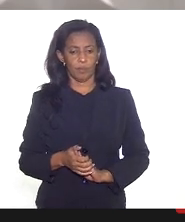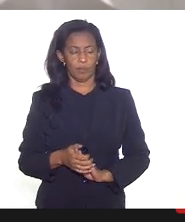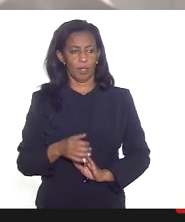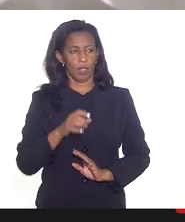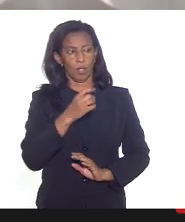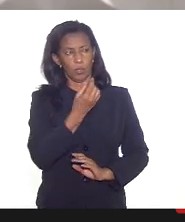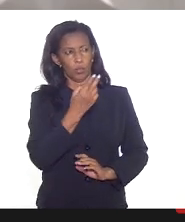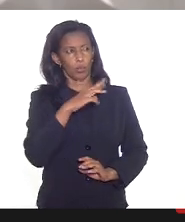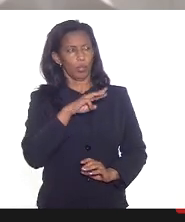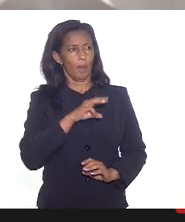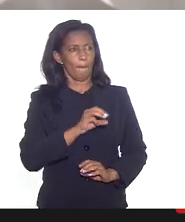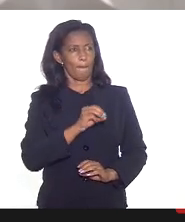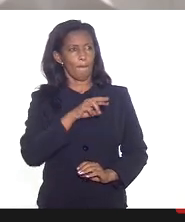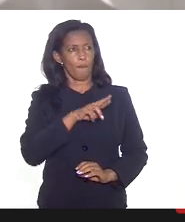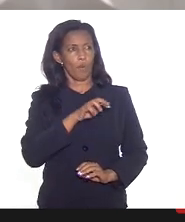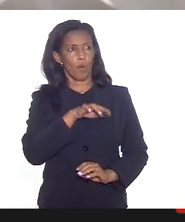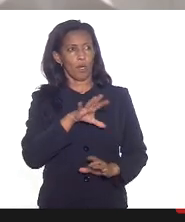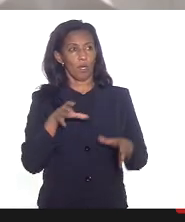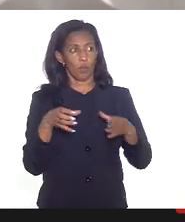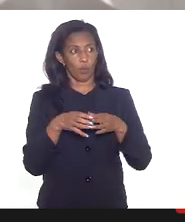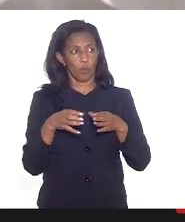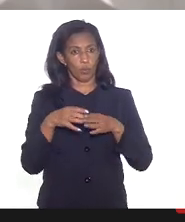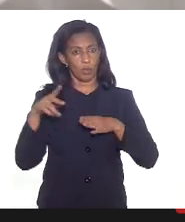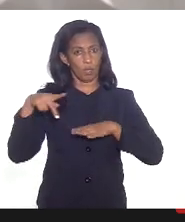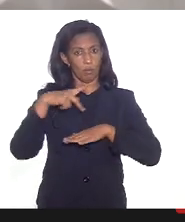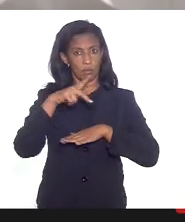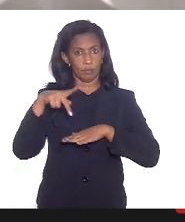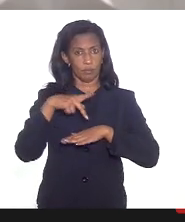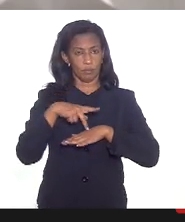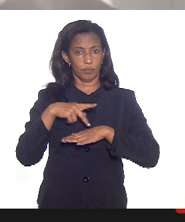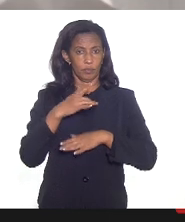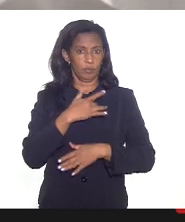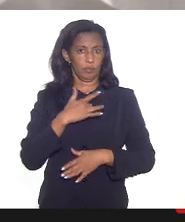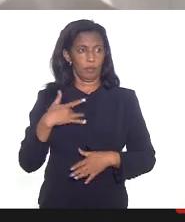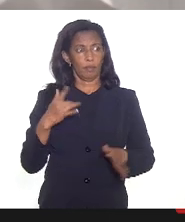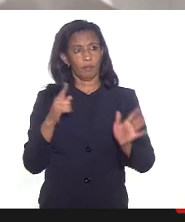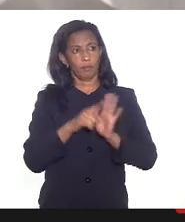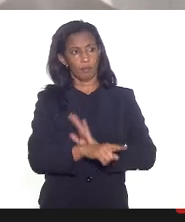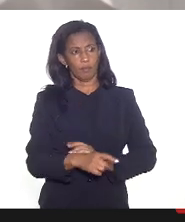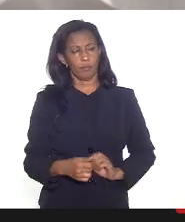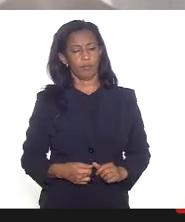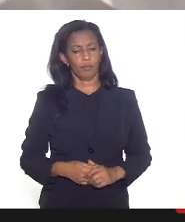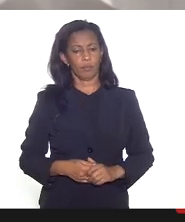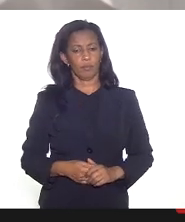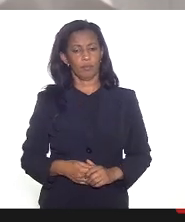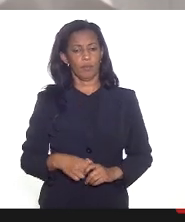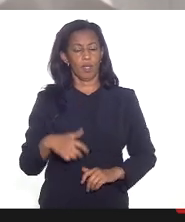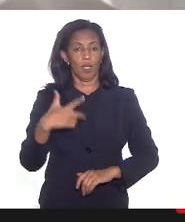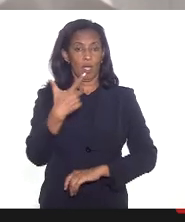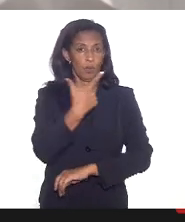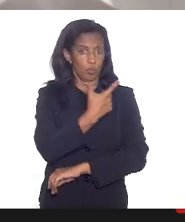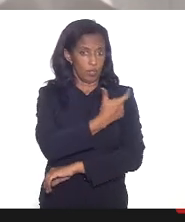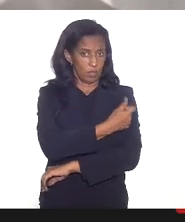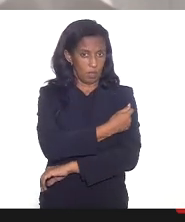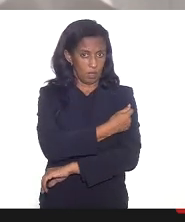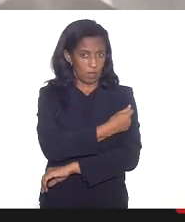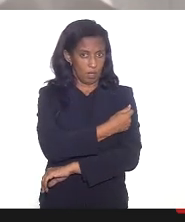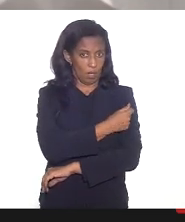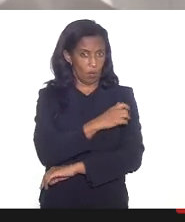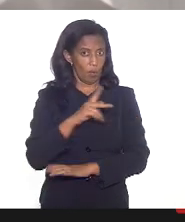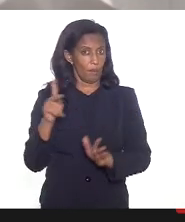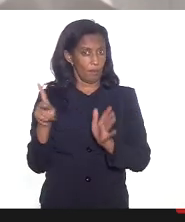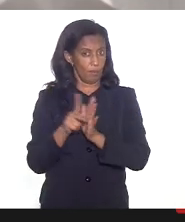Morena Marques que é do Conselho Nacional de Saúde ela pergunta a imunização vai ser restrita às